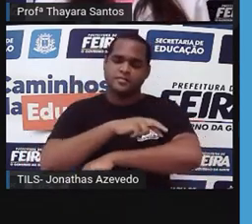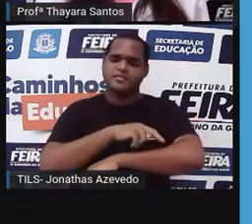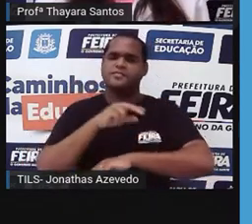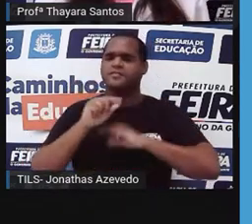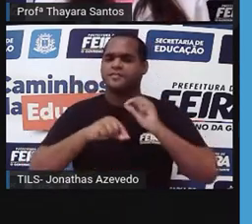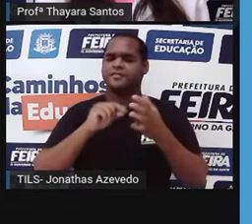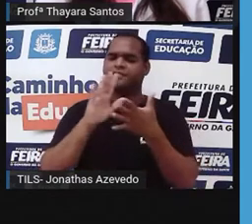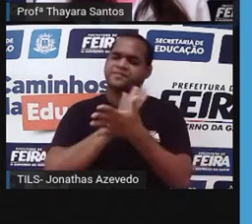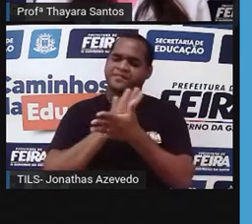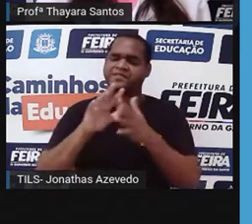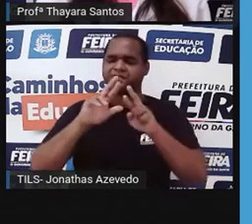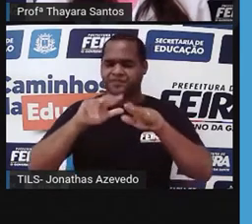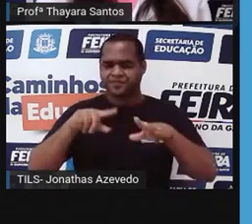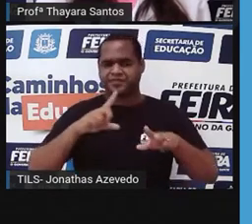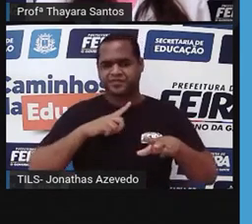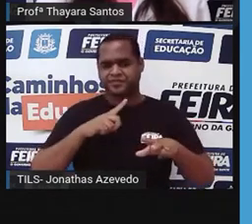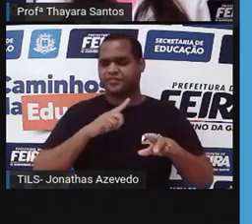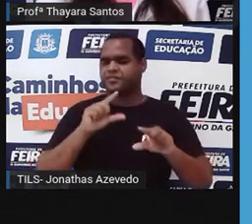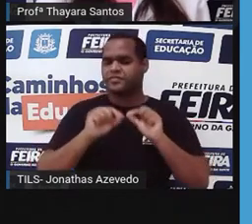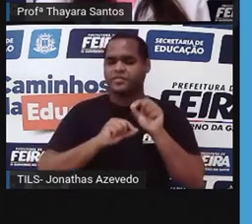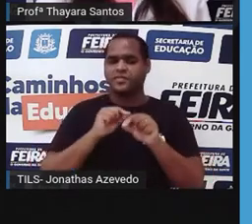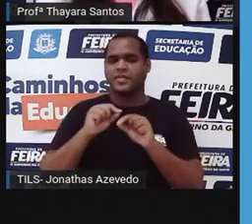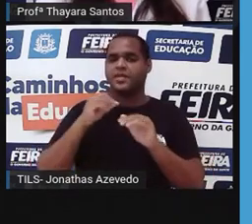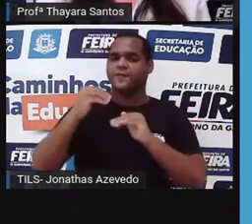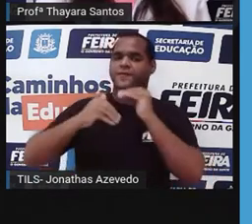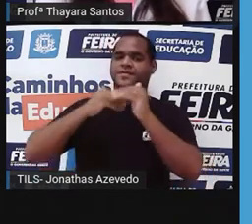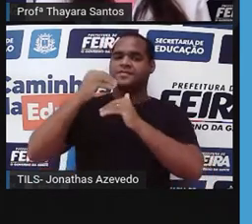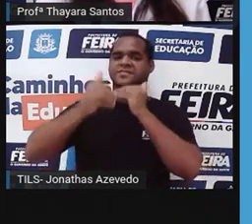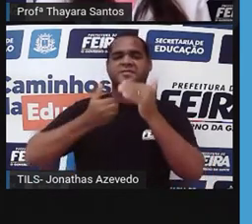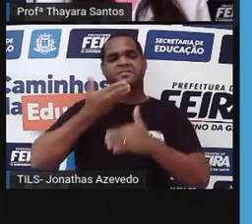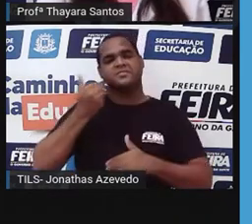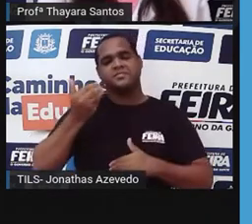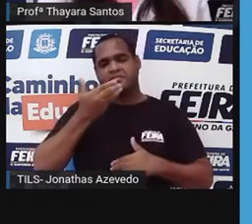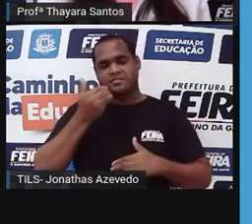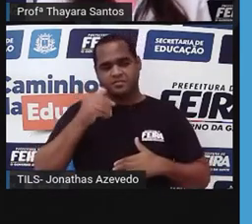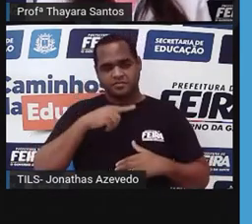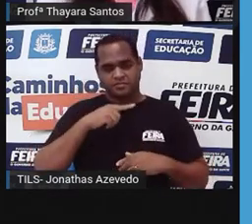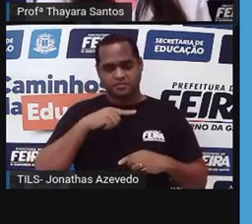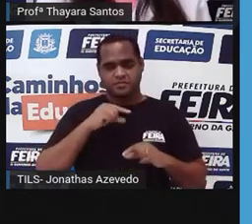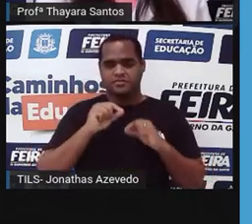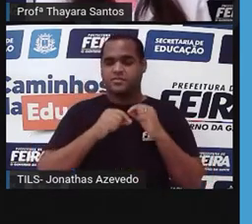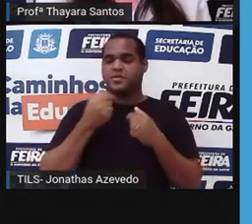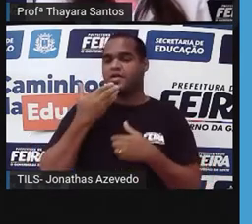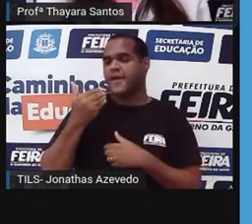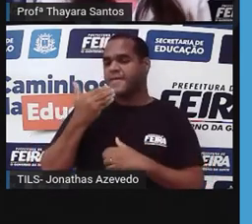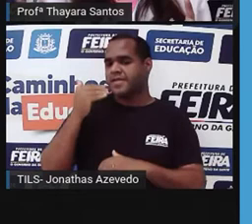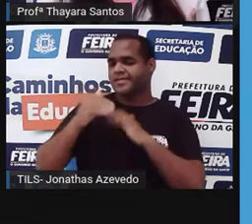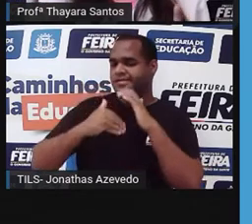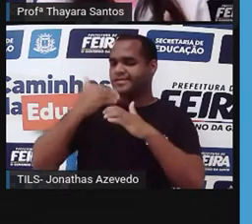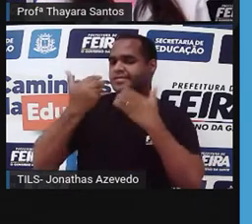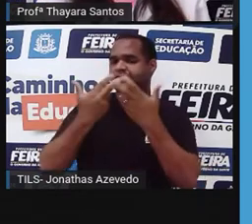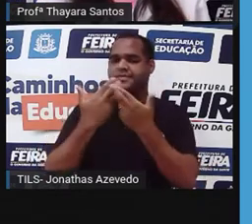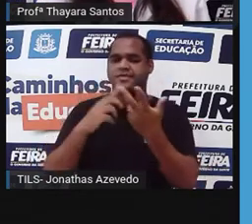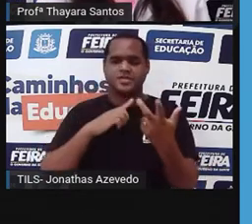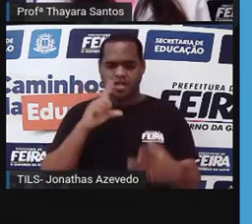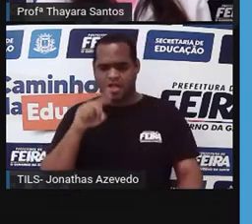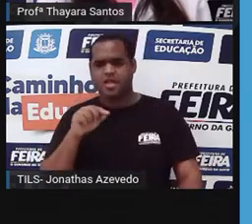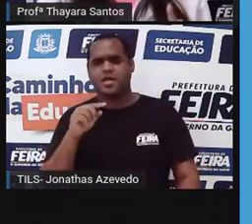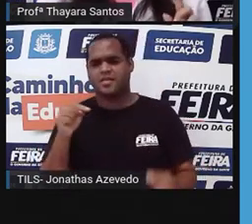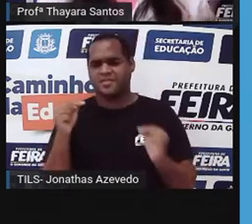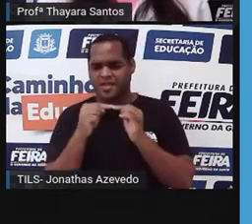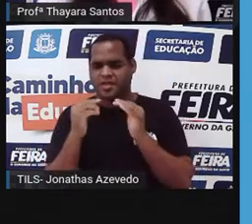Muitas vezes a gente usa evolução como uma forma de melhoria, mas evolução nem sempre quer dizer melhoria. Não são coisas sinônimas.